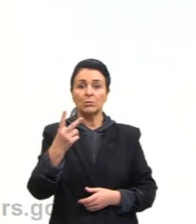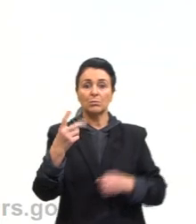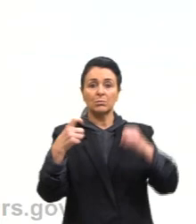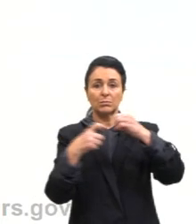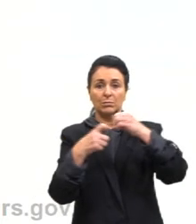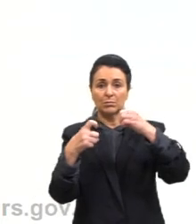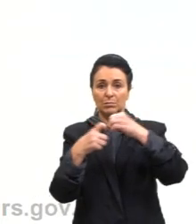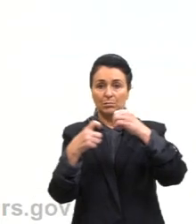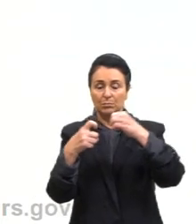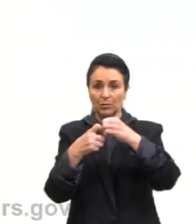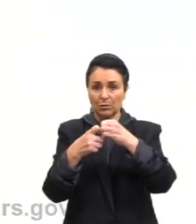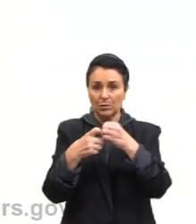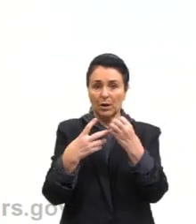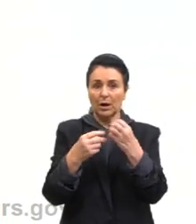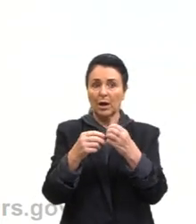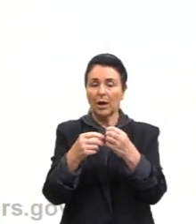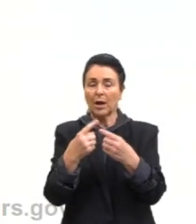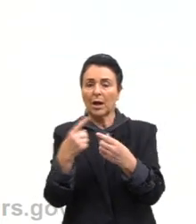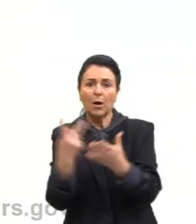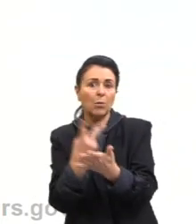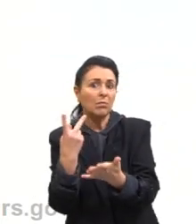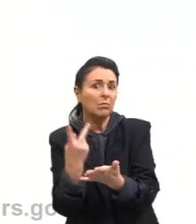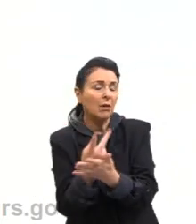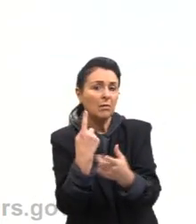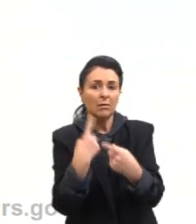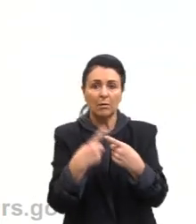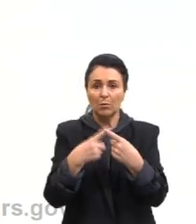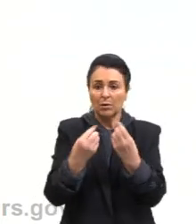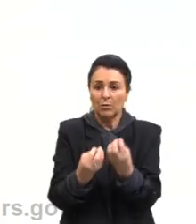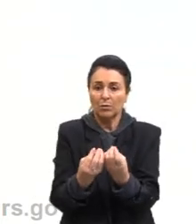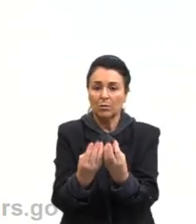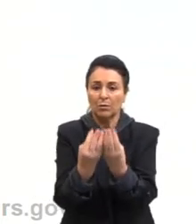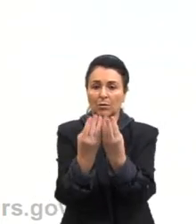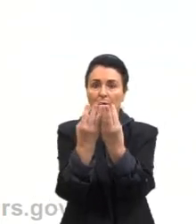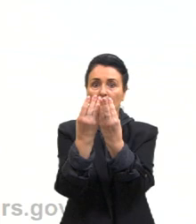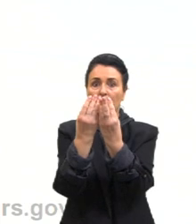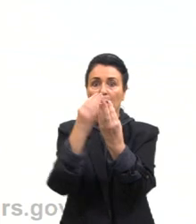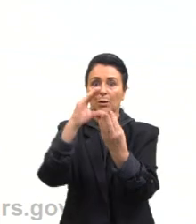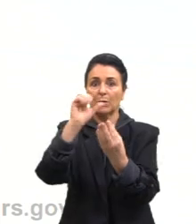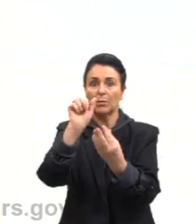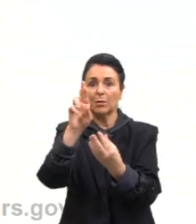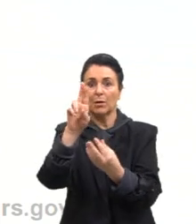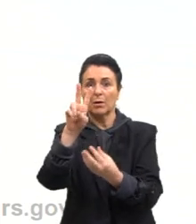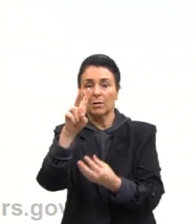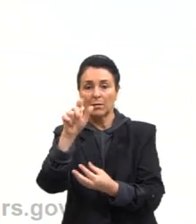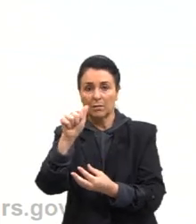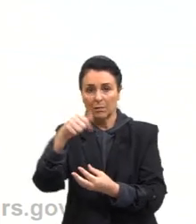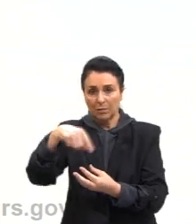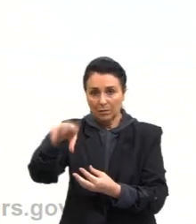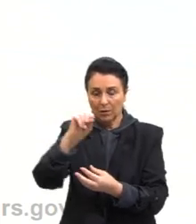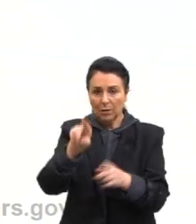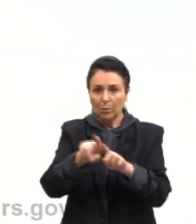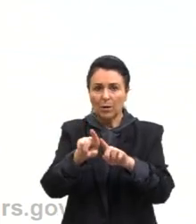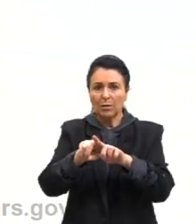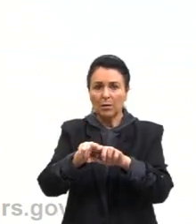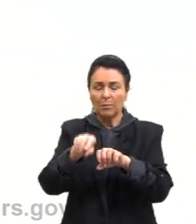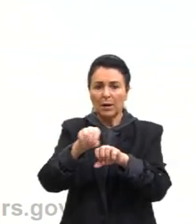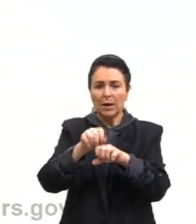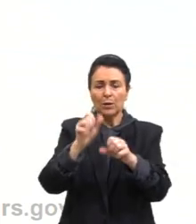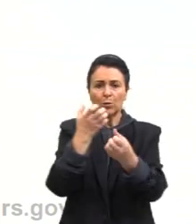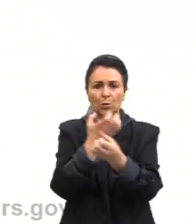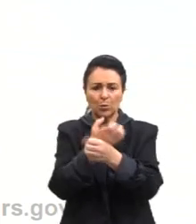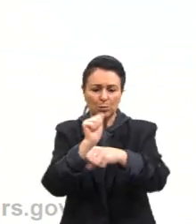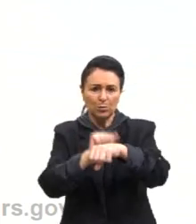derivados da queima de carvão, da queima de combustíveis fósseis e de poluentes industriais.